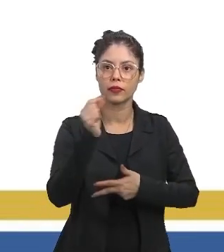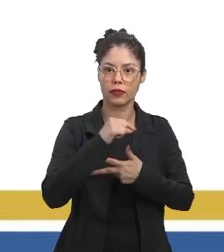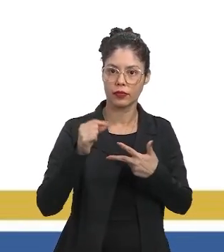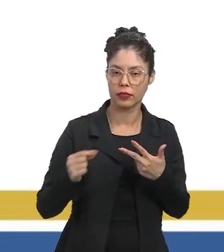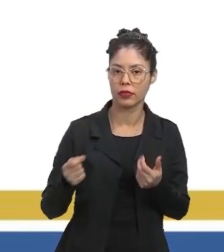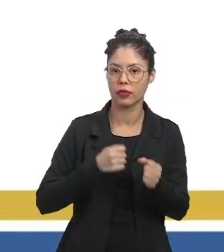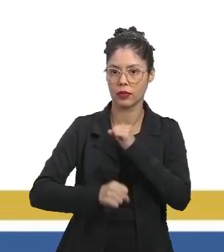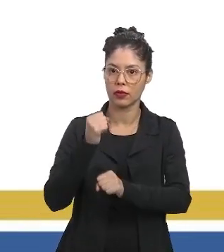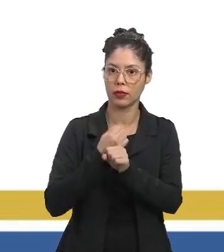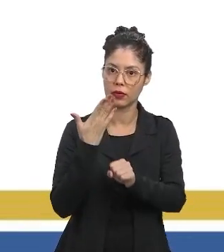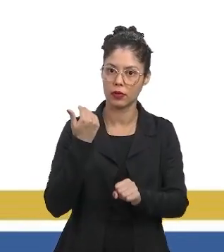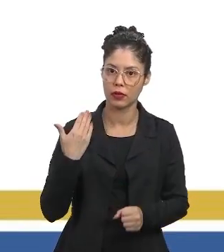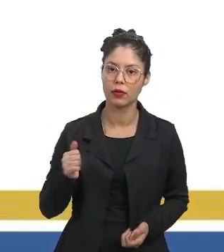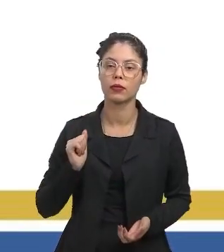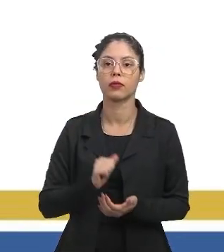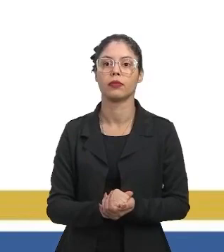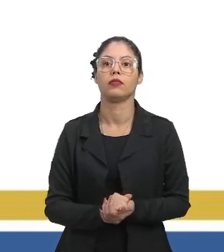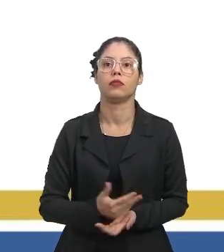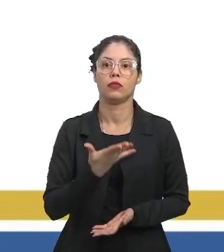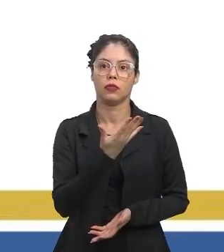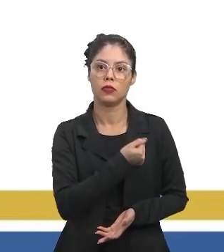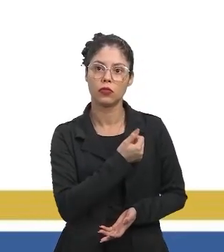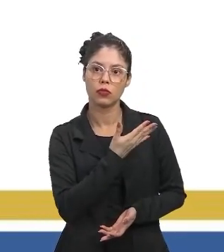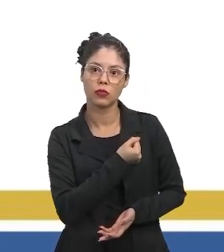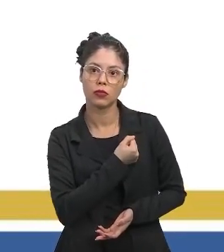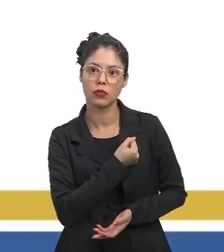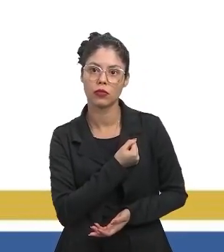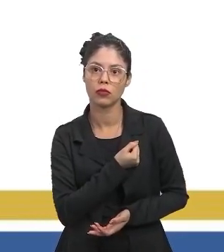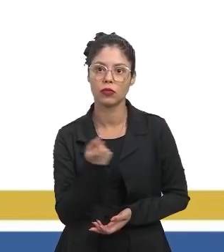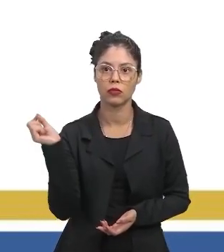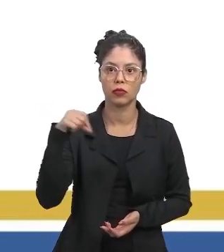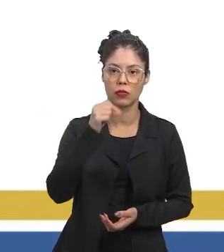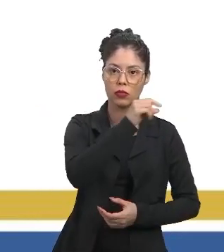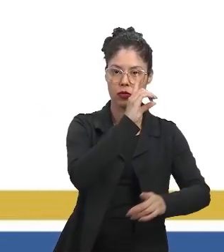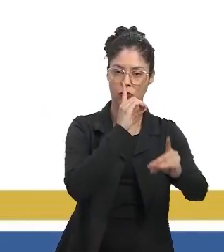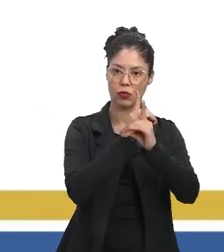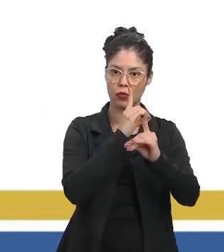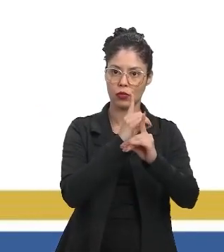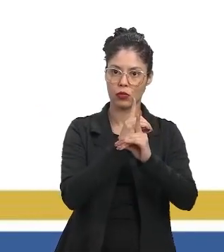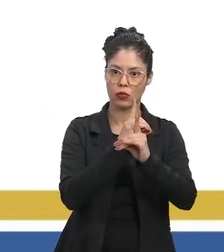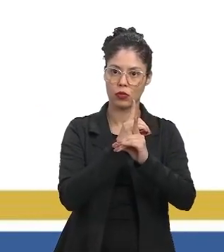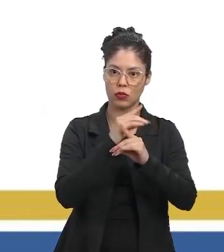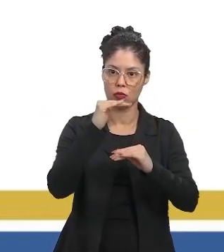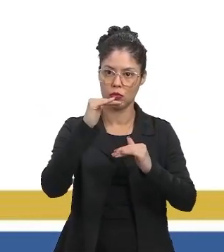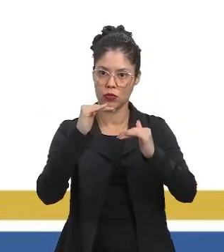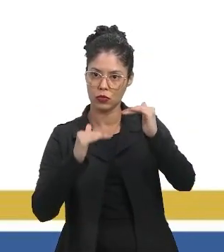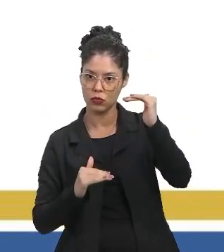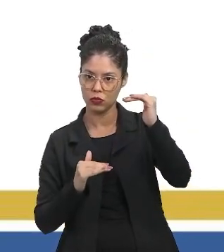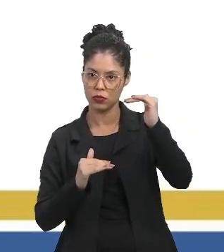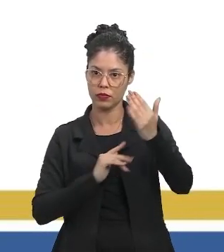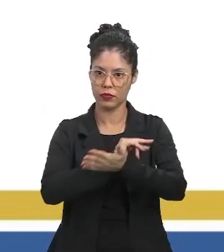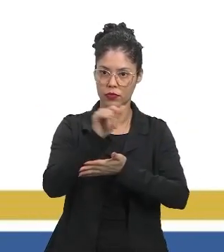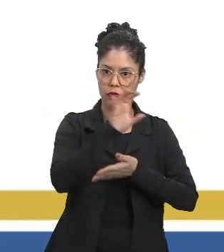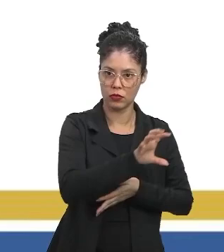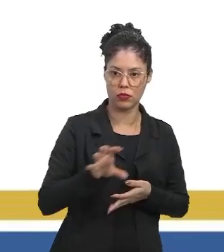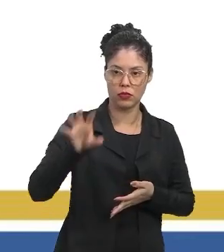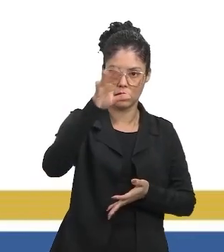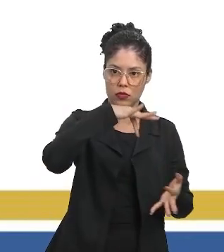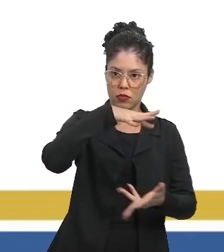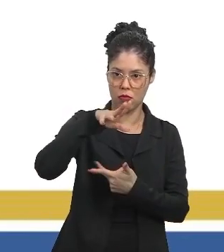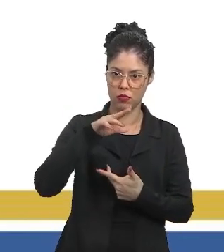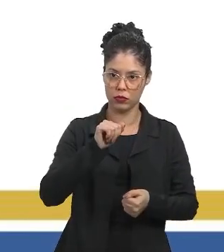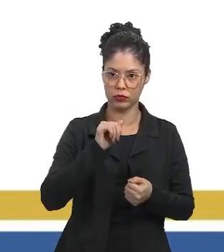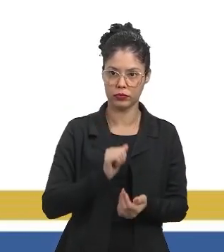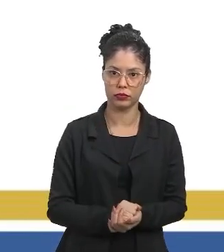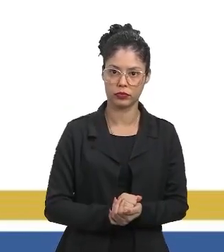do ano passado, nós tivemos assim. O número de abelhas encontra-se em declínio em várias regiões do